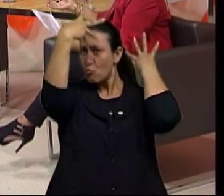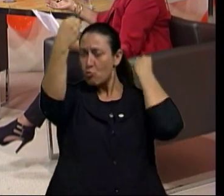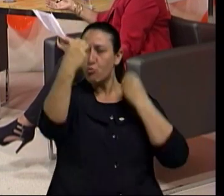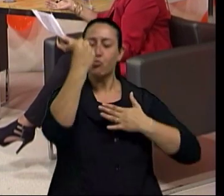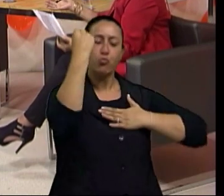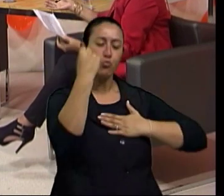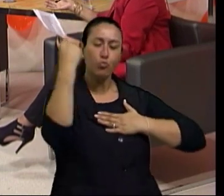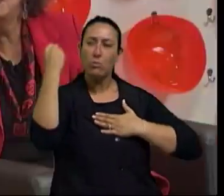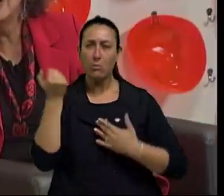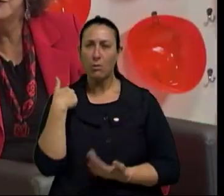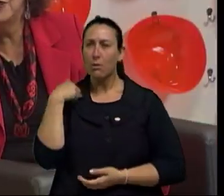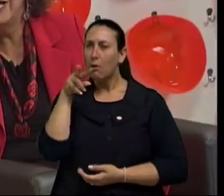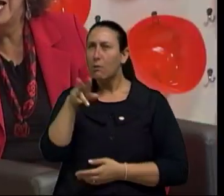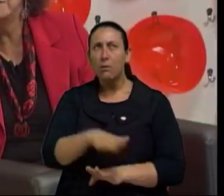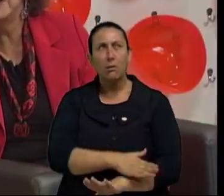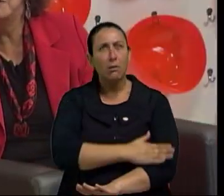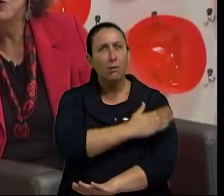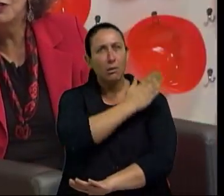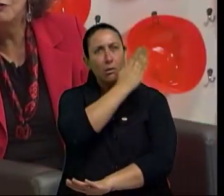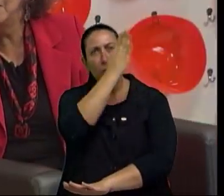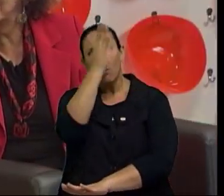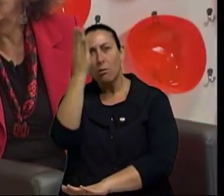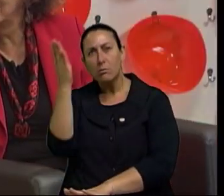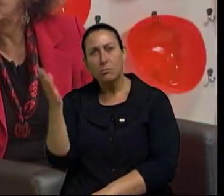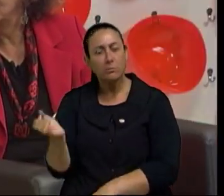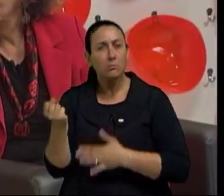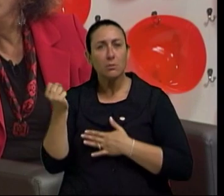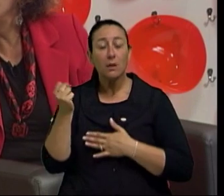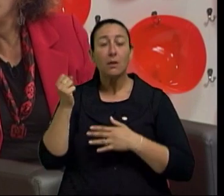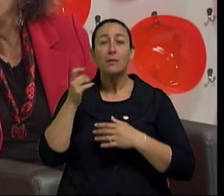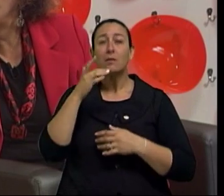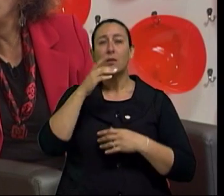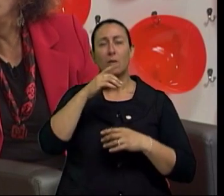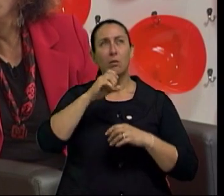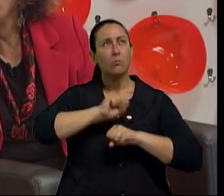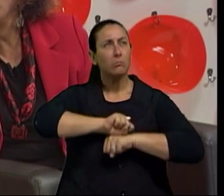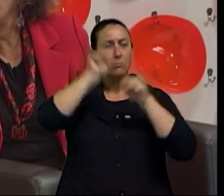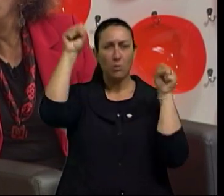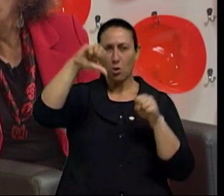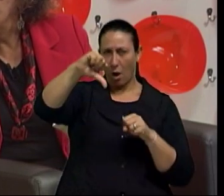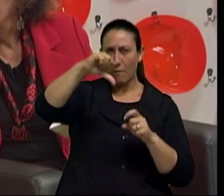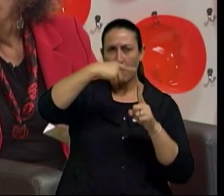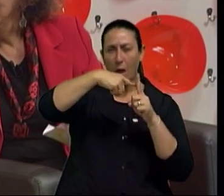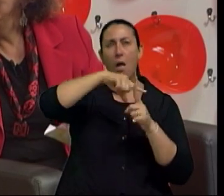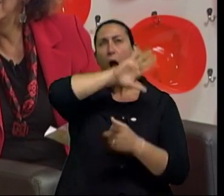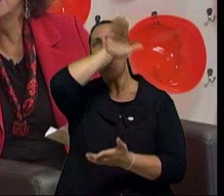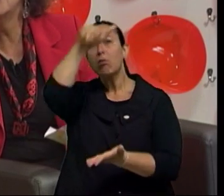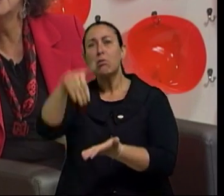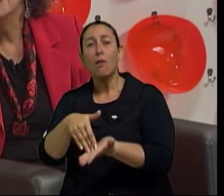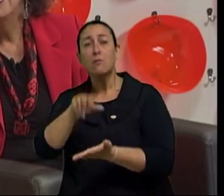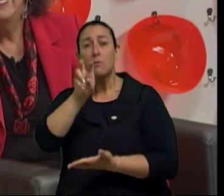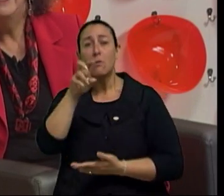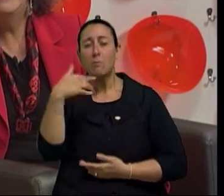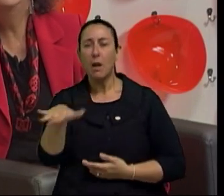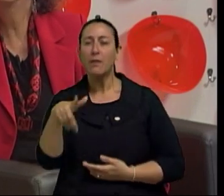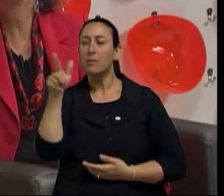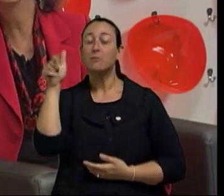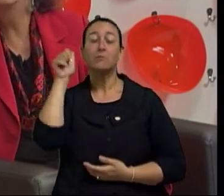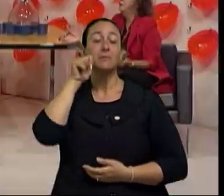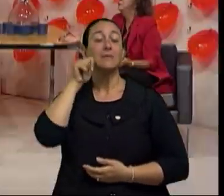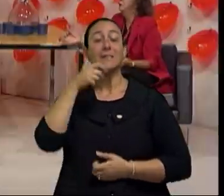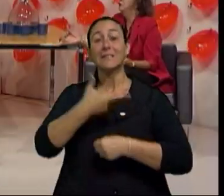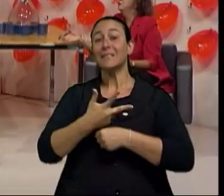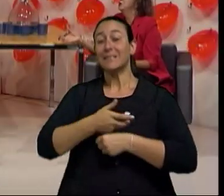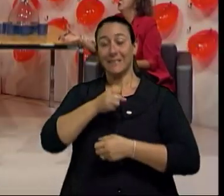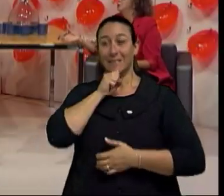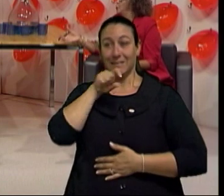despediu da gente, o dia inteiro de festa foi kerbe, terminou às cinco e meia da tarde. Começou às nove e meia da manhã. E ela disse, ai, eu